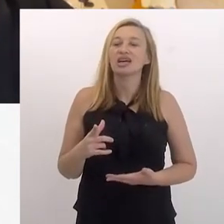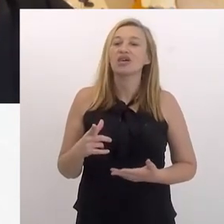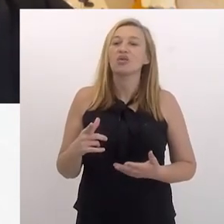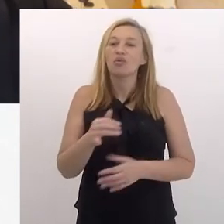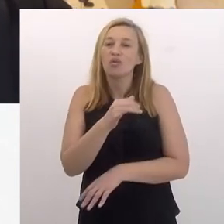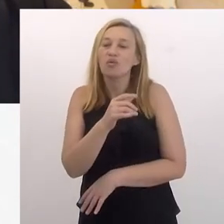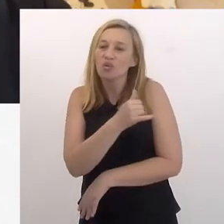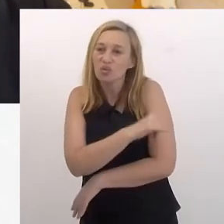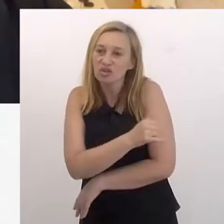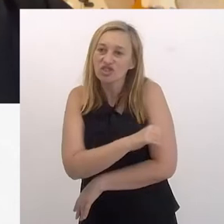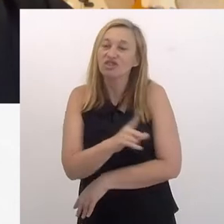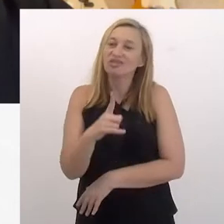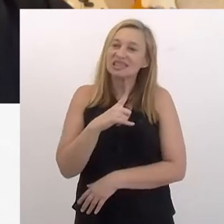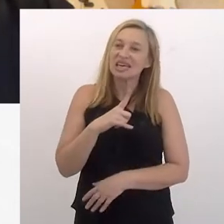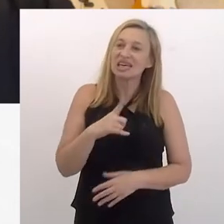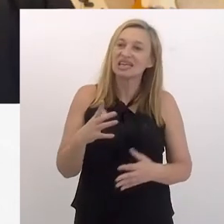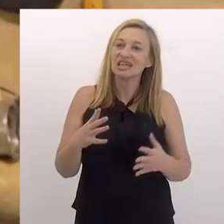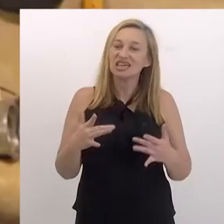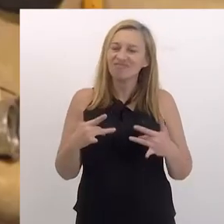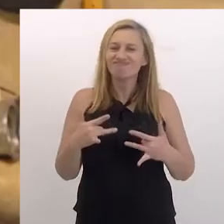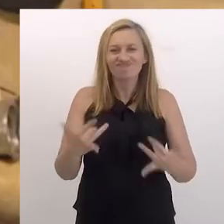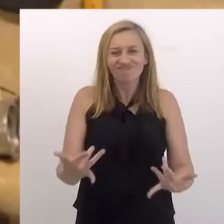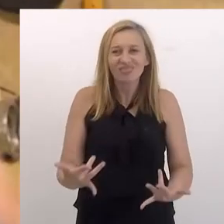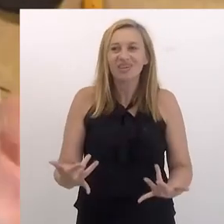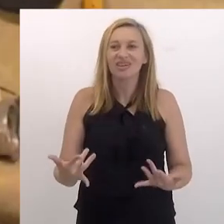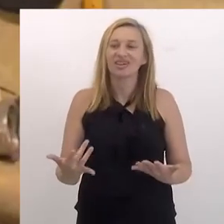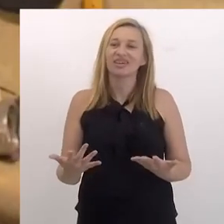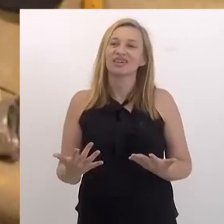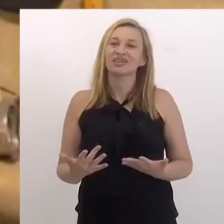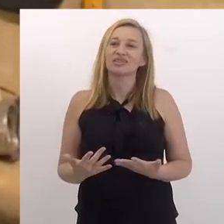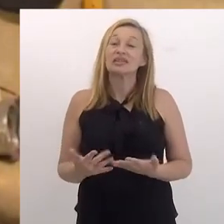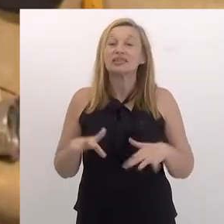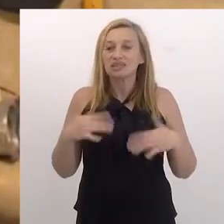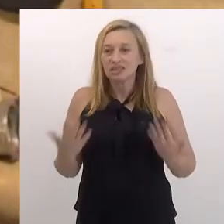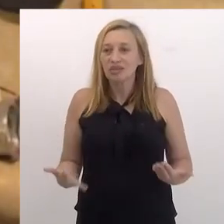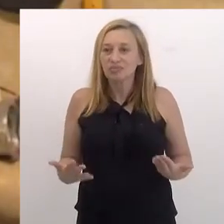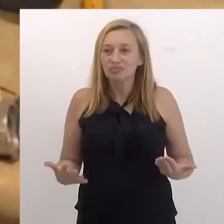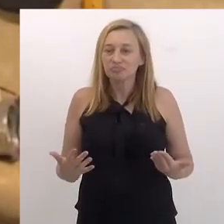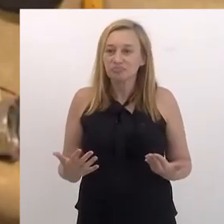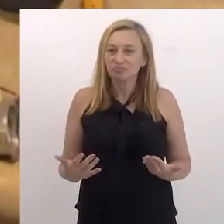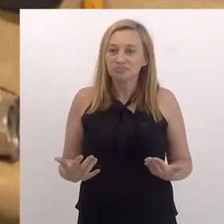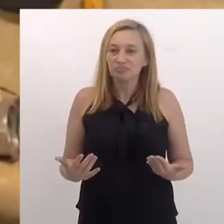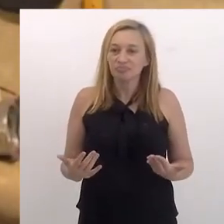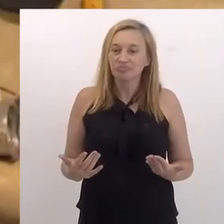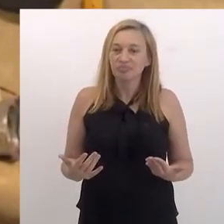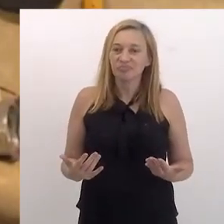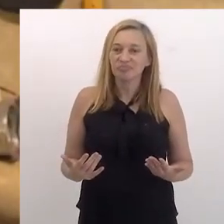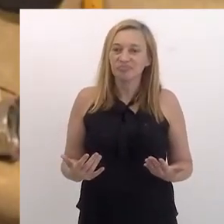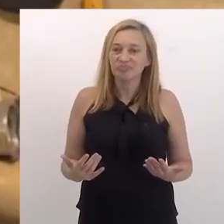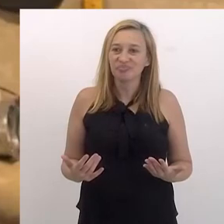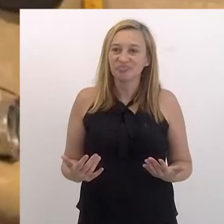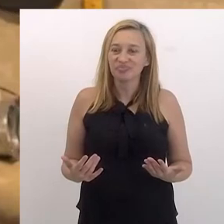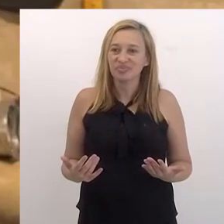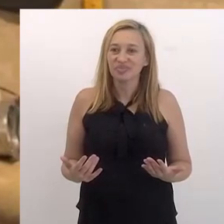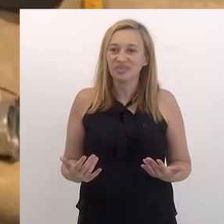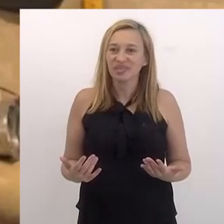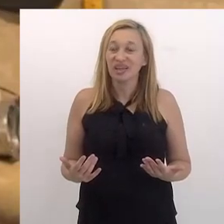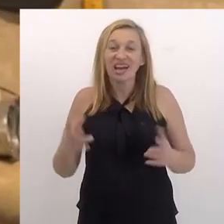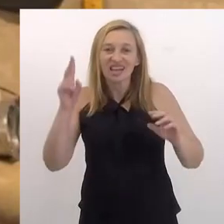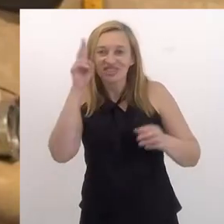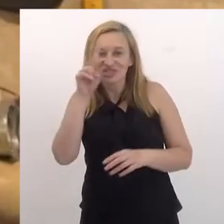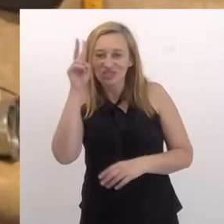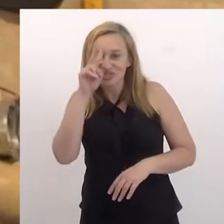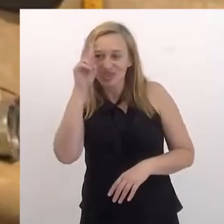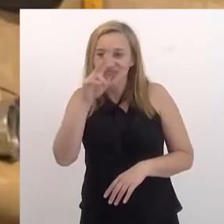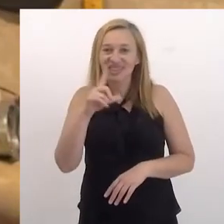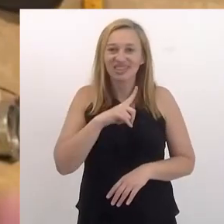essa coisa, o Carioca tem essa afetividade. Então, cara, eu acho assim,